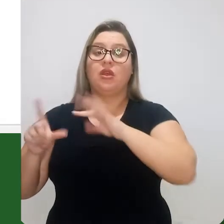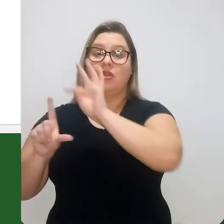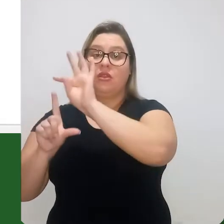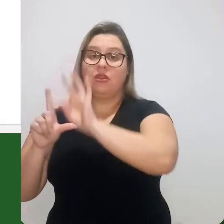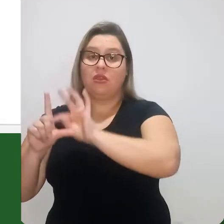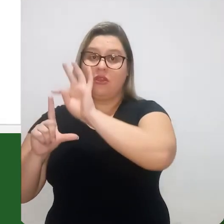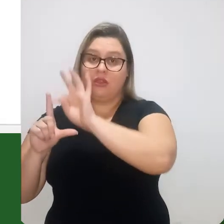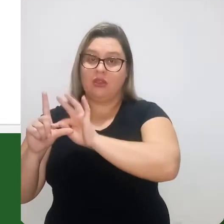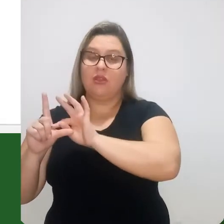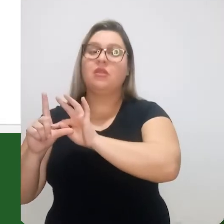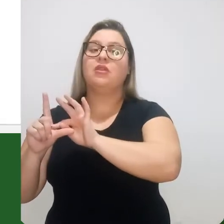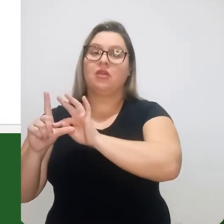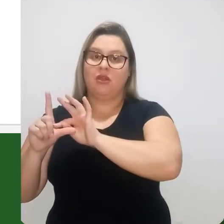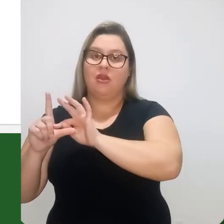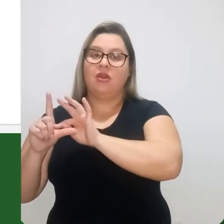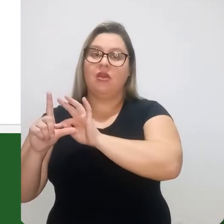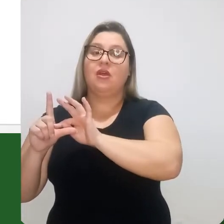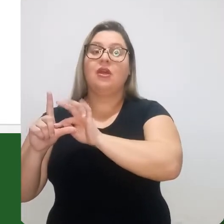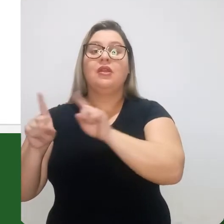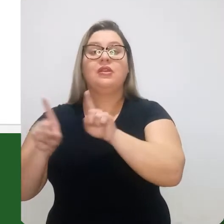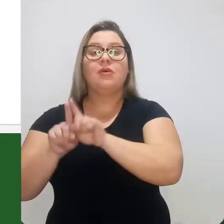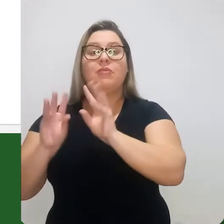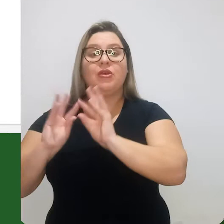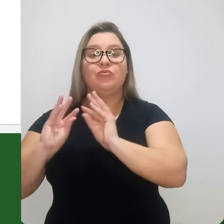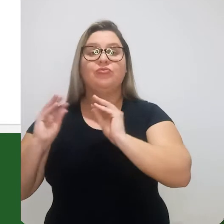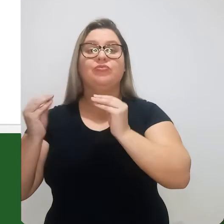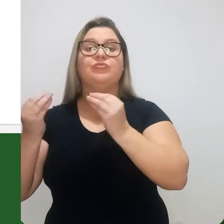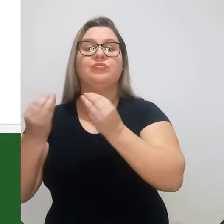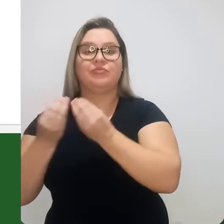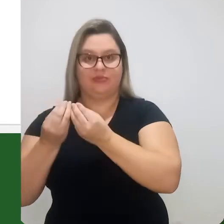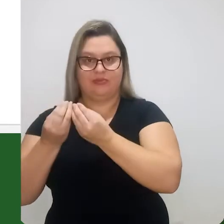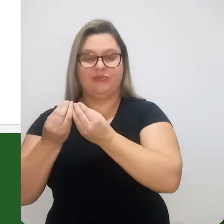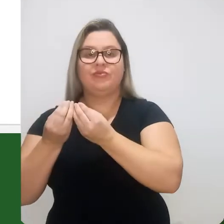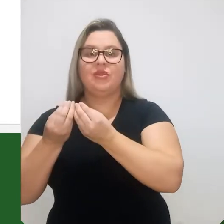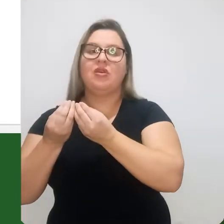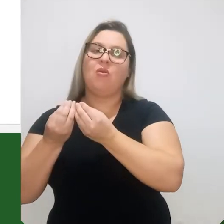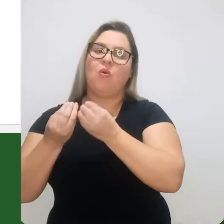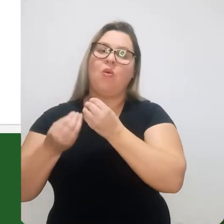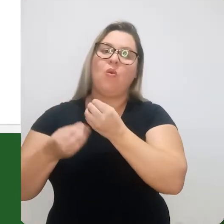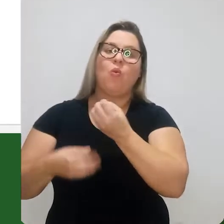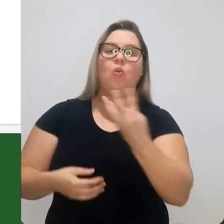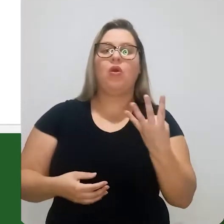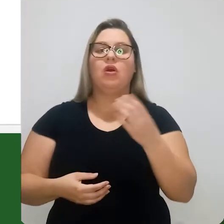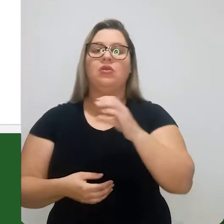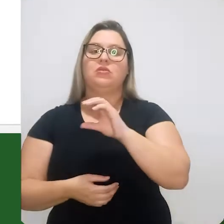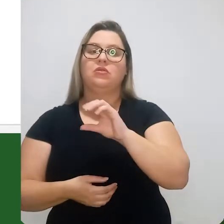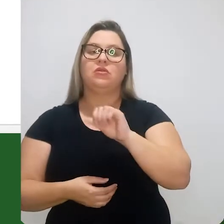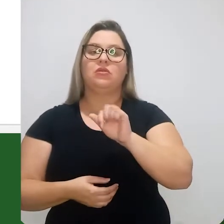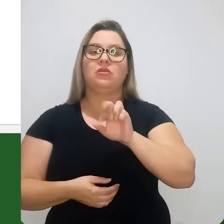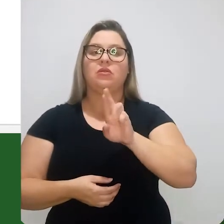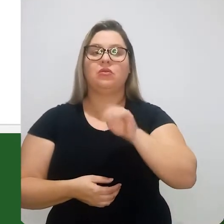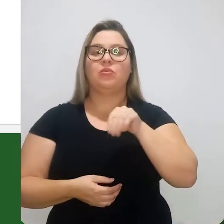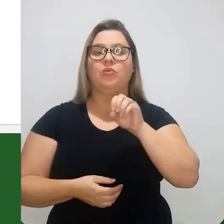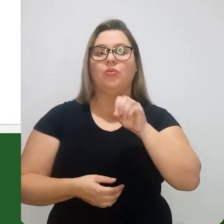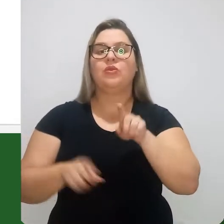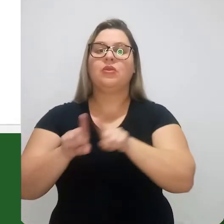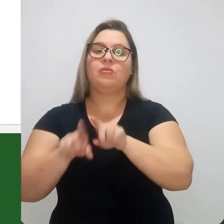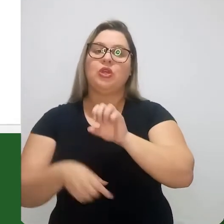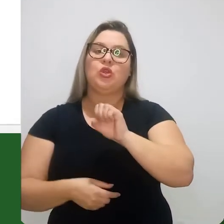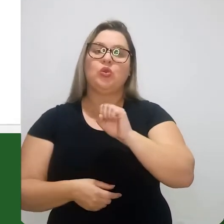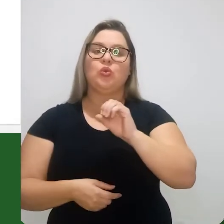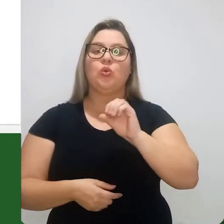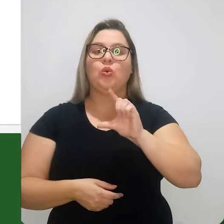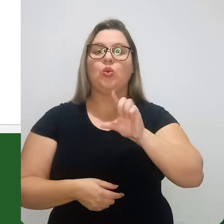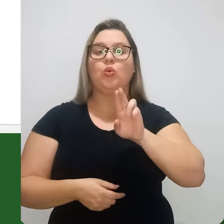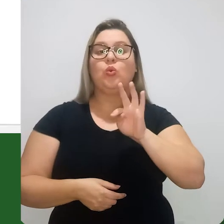temos aqui a temperatura e temos a concentração da liga, ou o teor de carbono, ou o teor de soluto que é